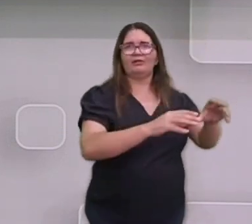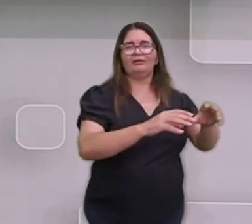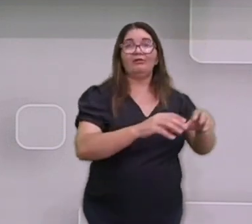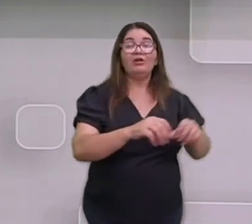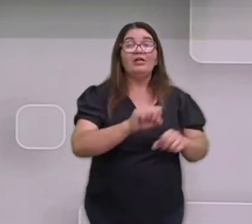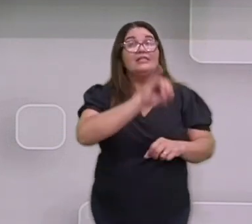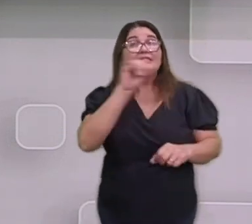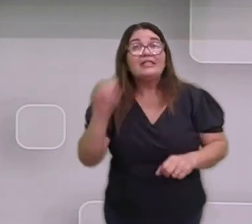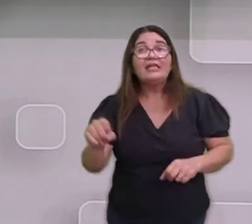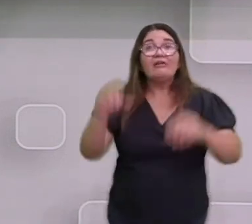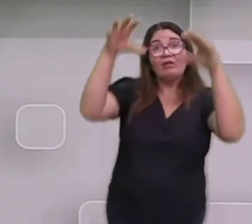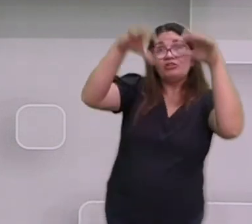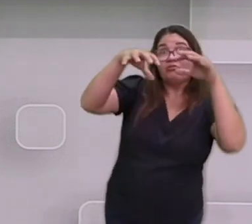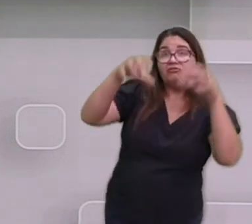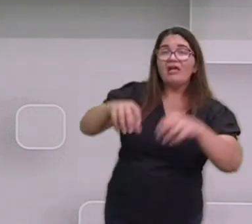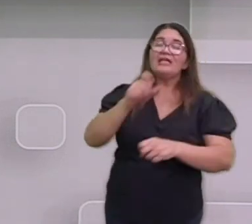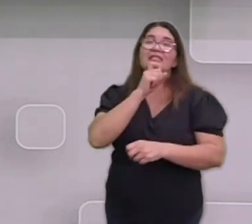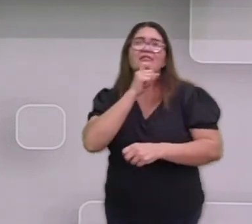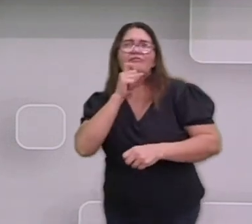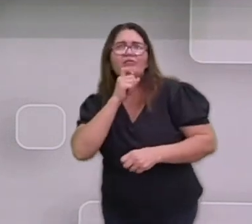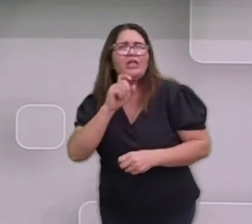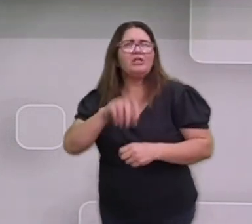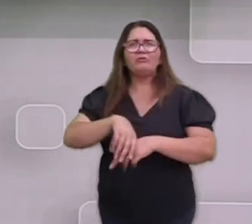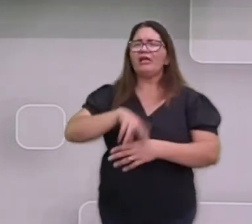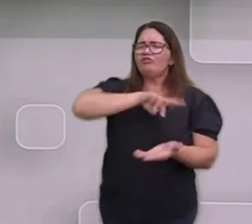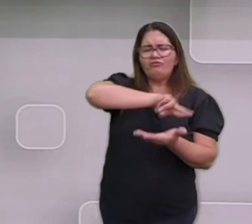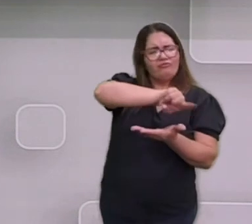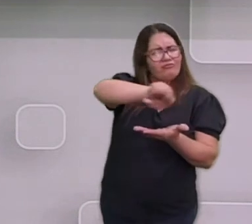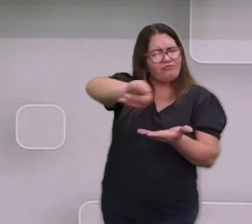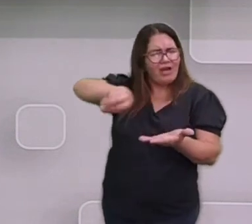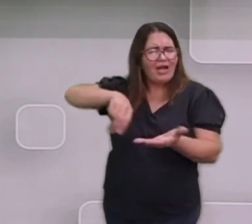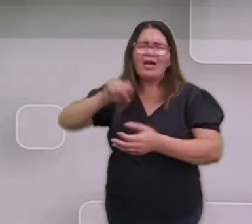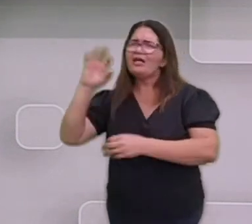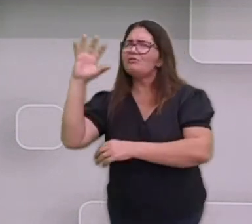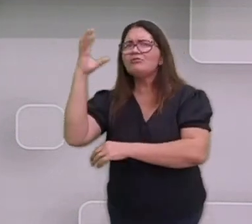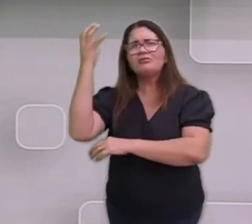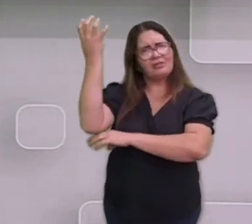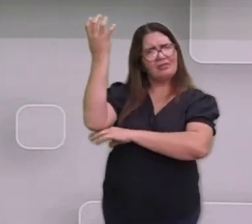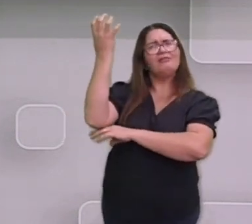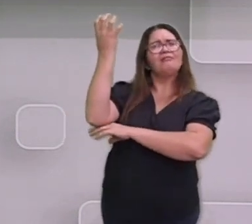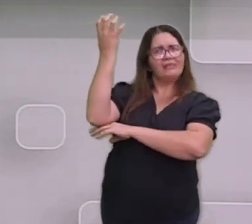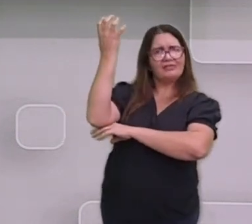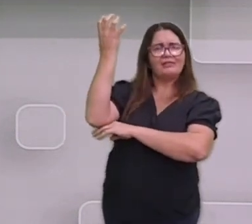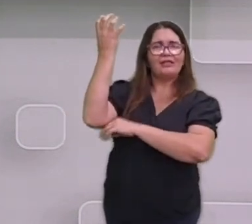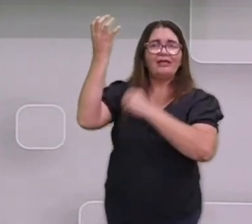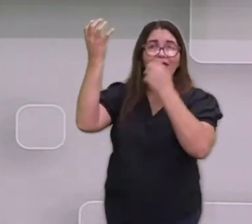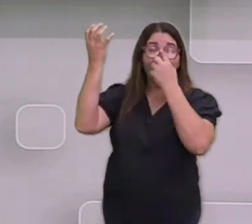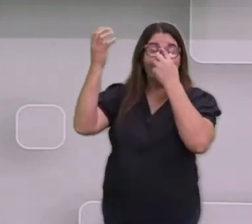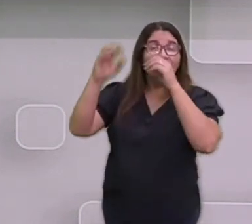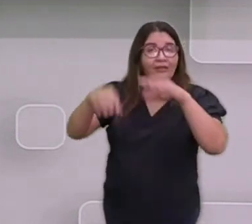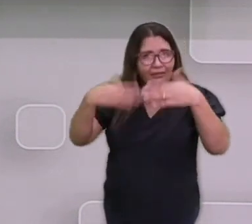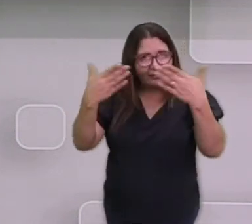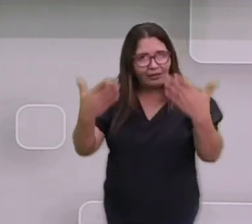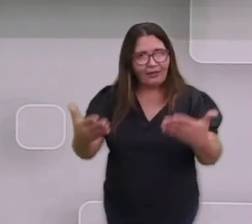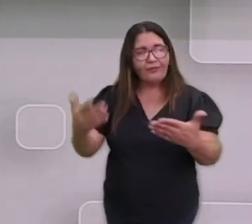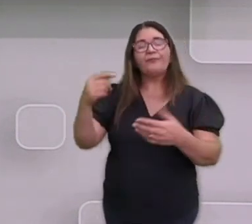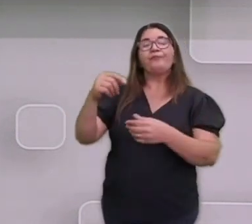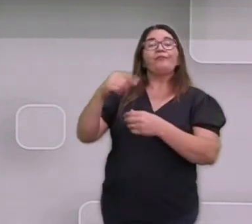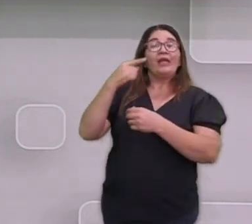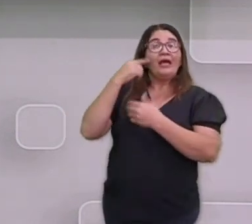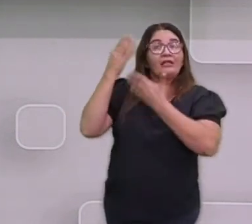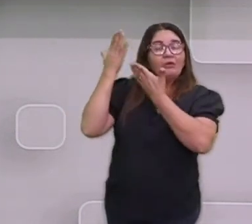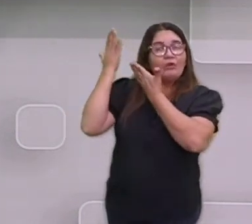falando do clima diário, do clima de pequeno espaço de tempo. Aqui, não.